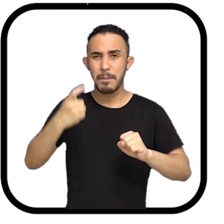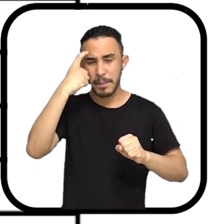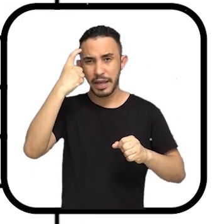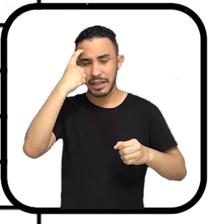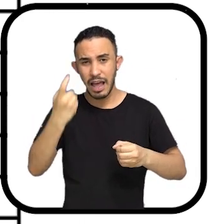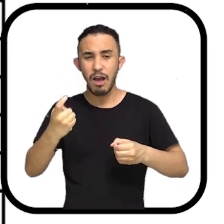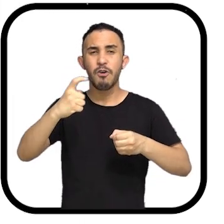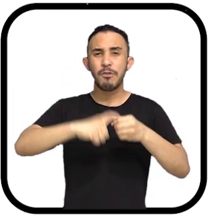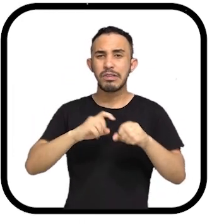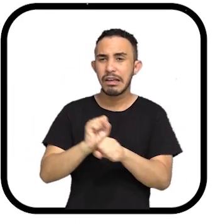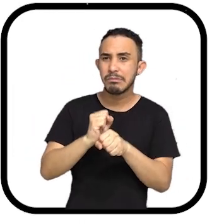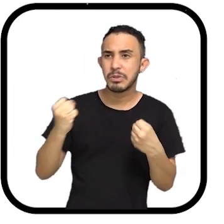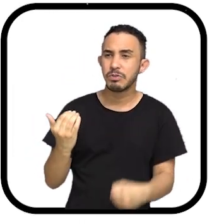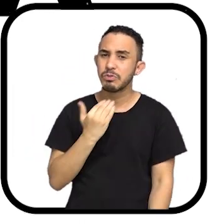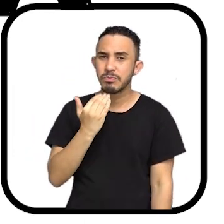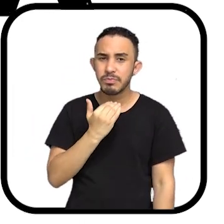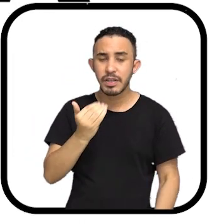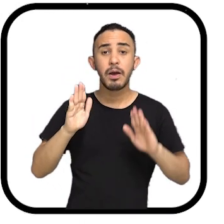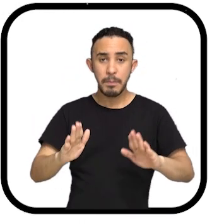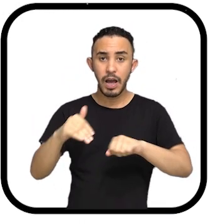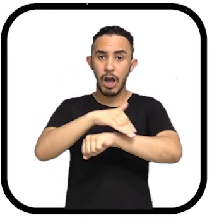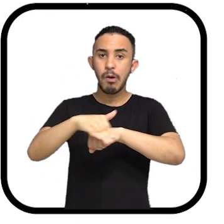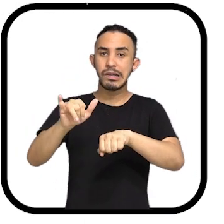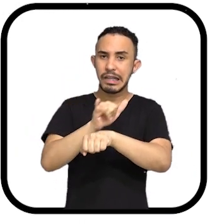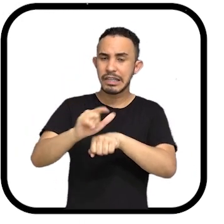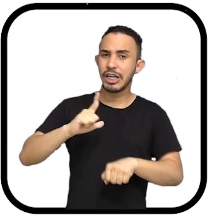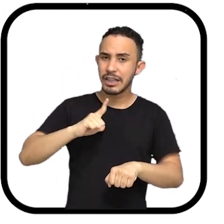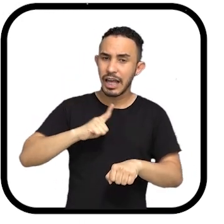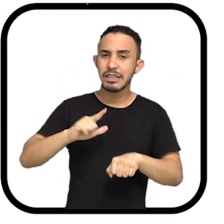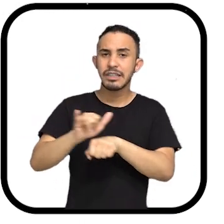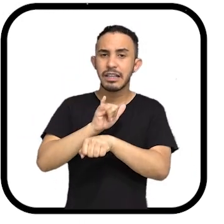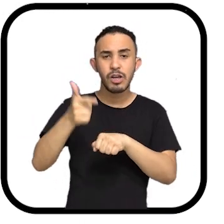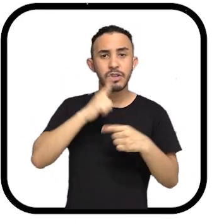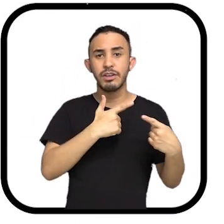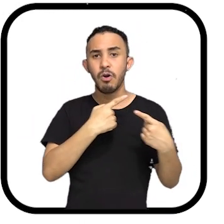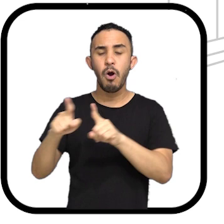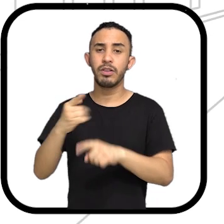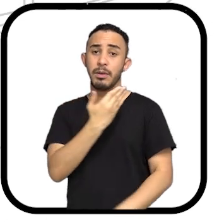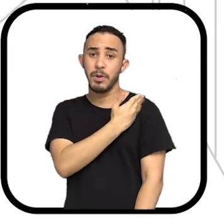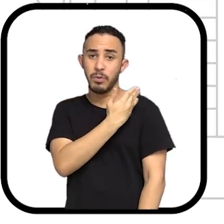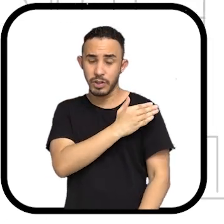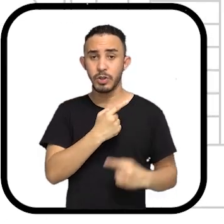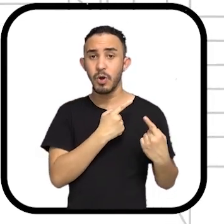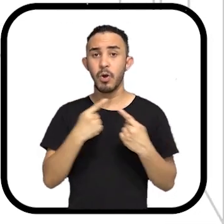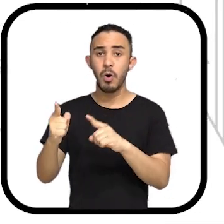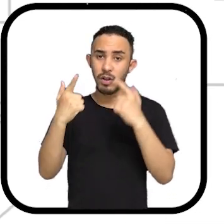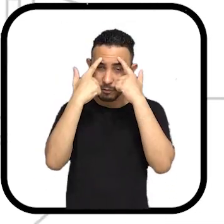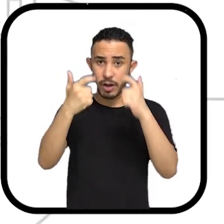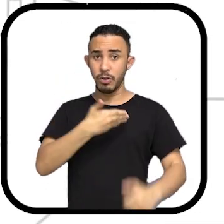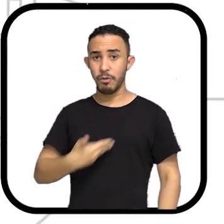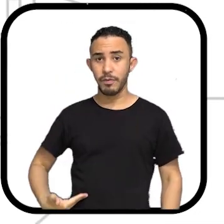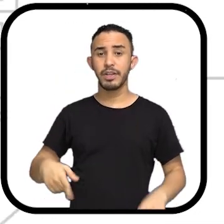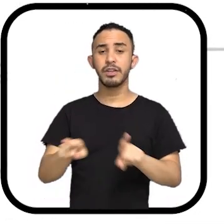Essas pessoas podem até pensar que esse é um caminho sem volta. Mas as ruas têm saída. Têm saída para o preconceito.